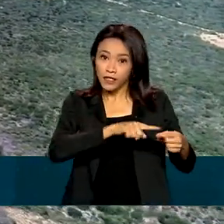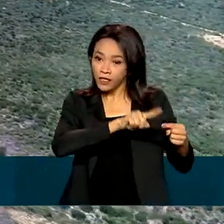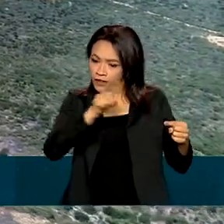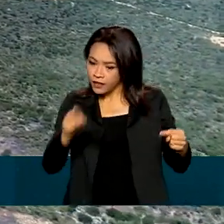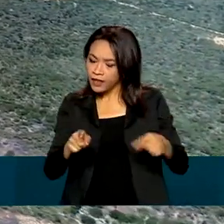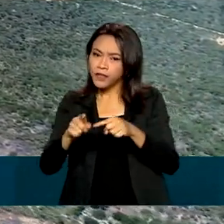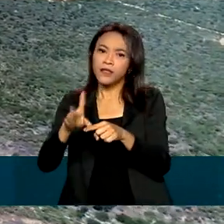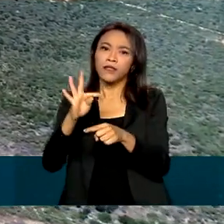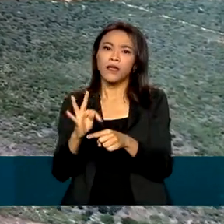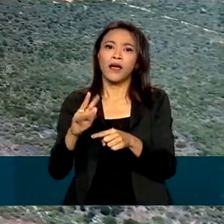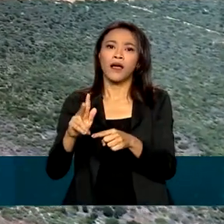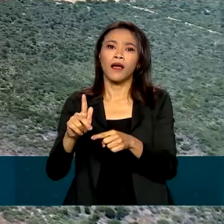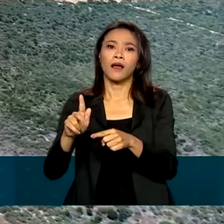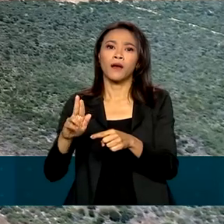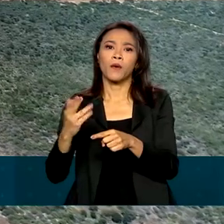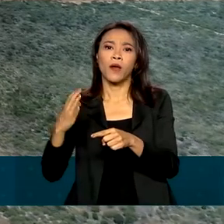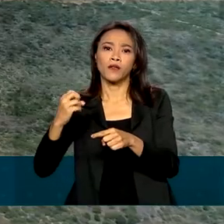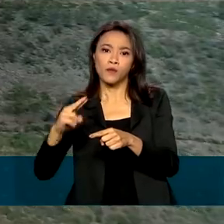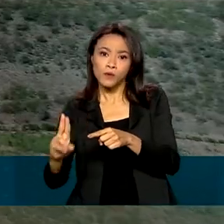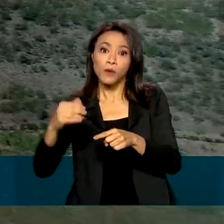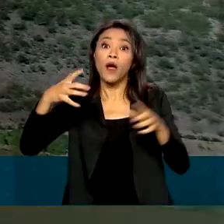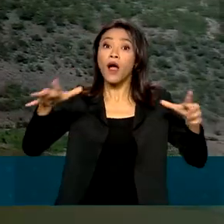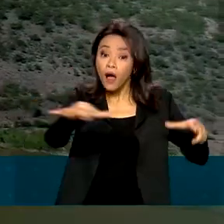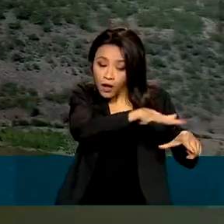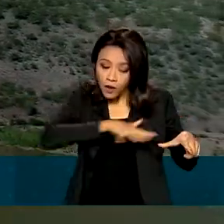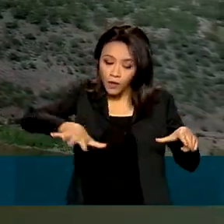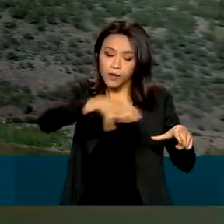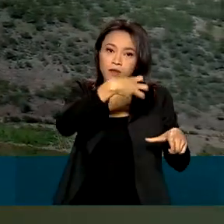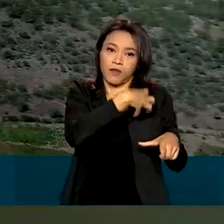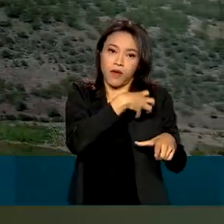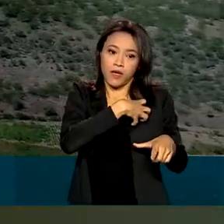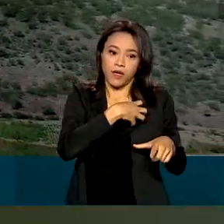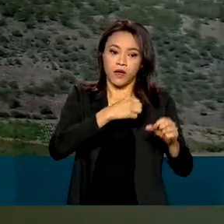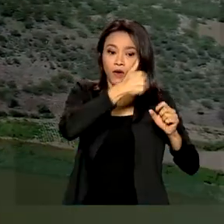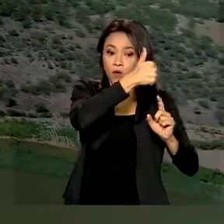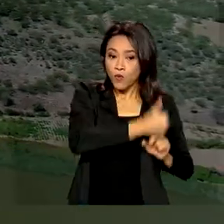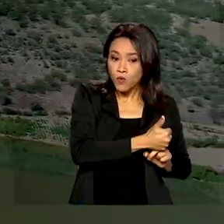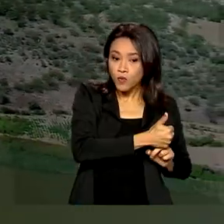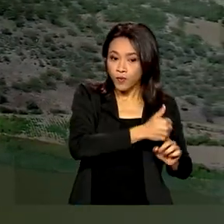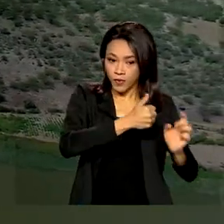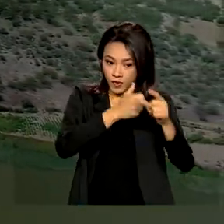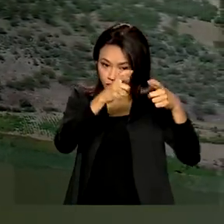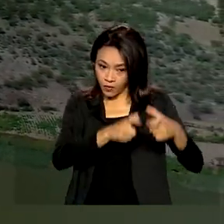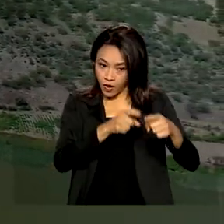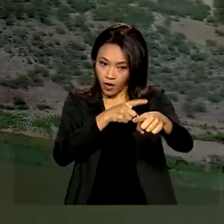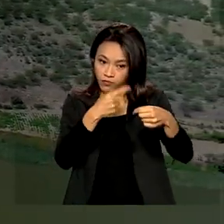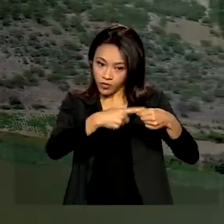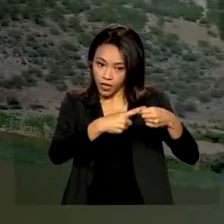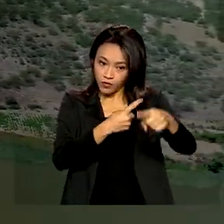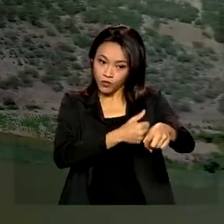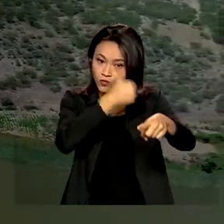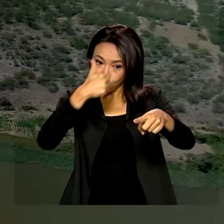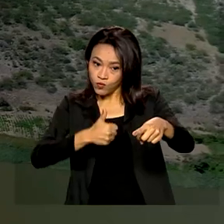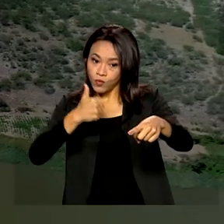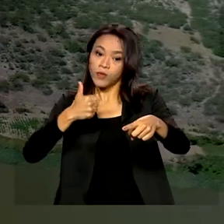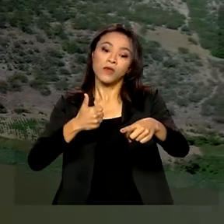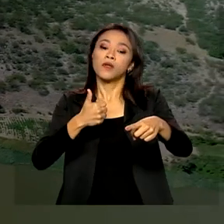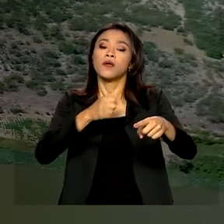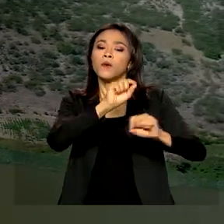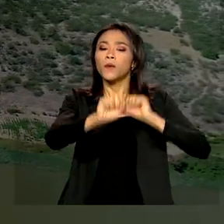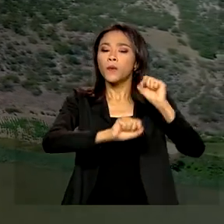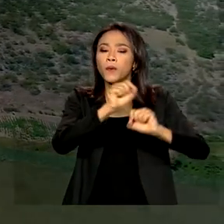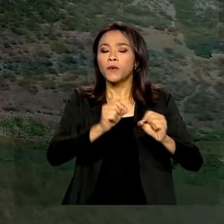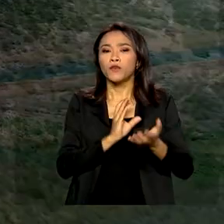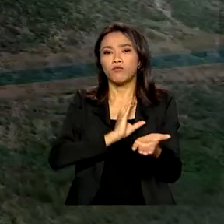empreendimento está dividido em nove etapas. Nas etapas 1 e 2, que já estão em operação, o governo federal investiu um